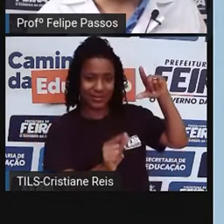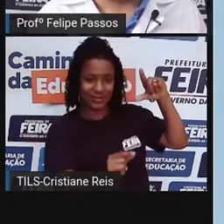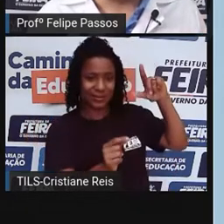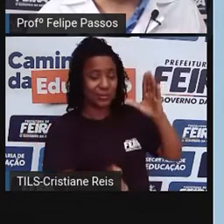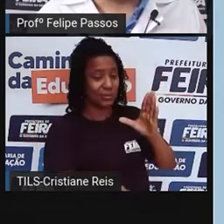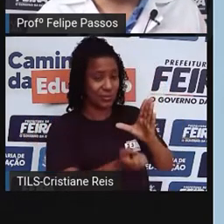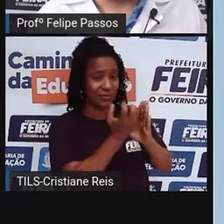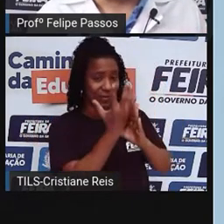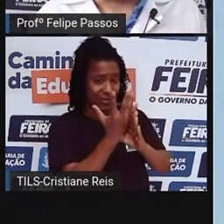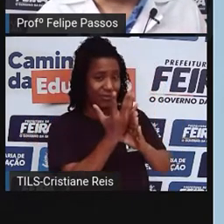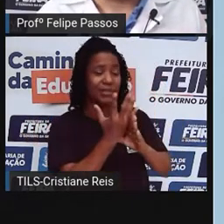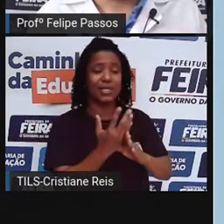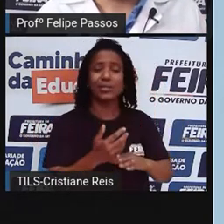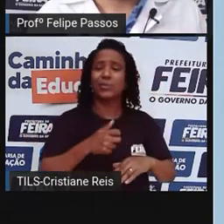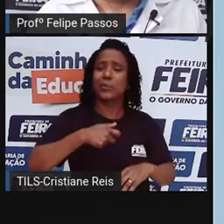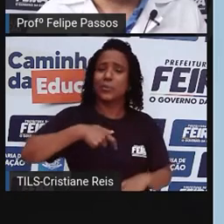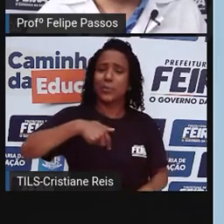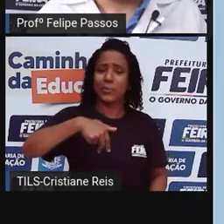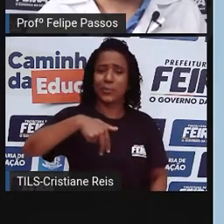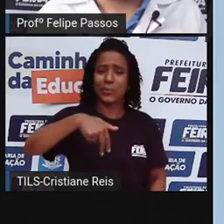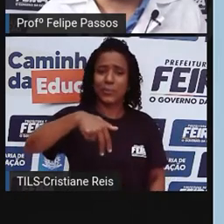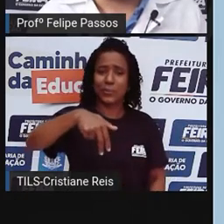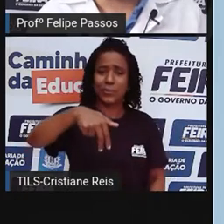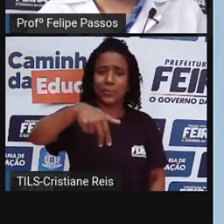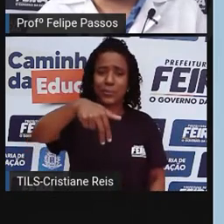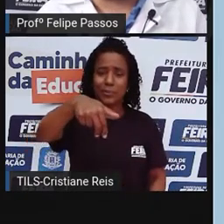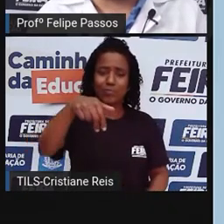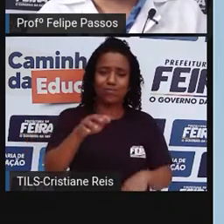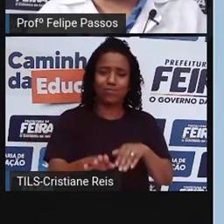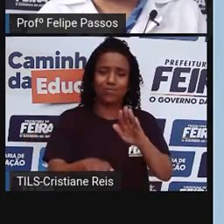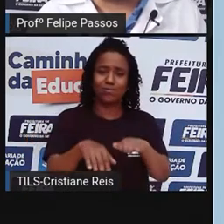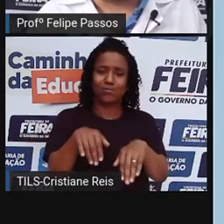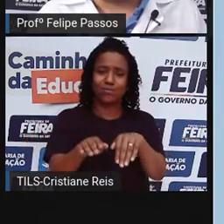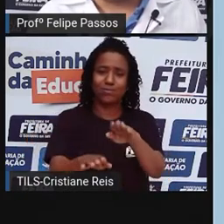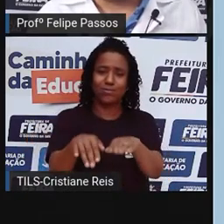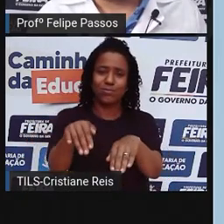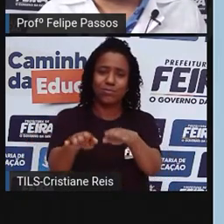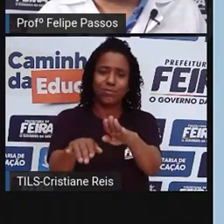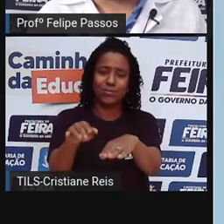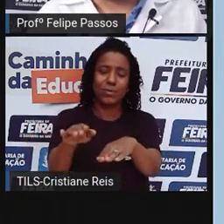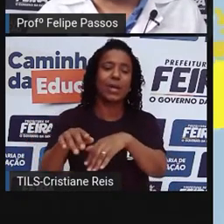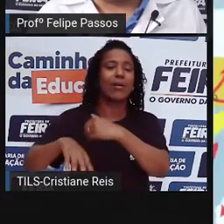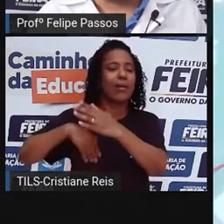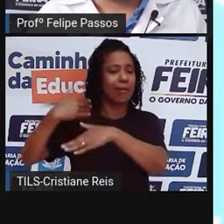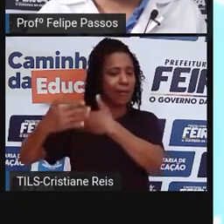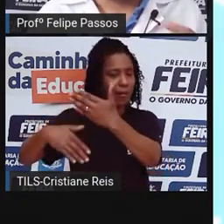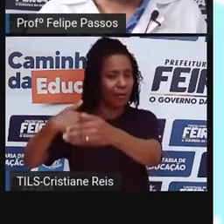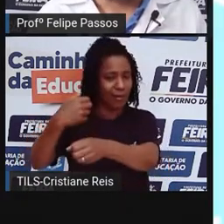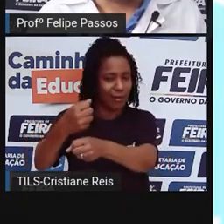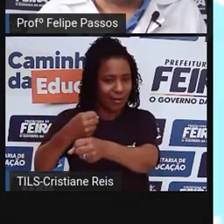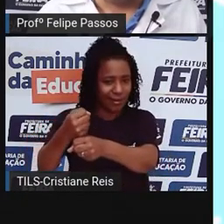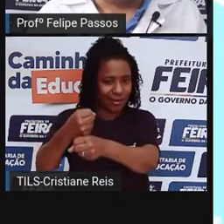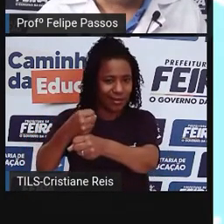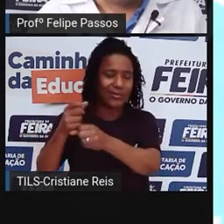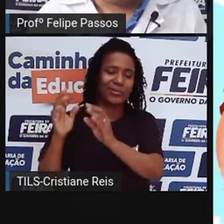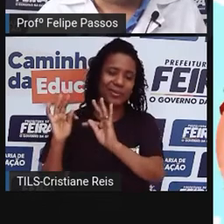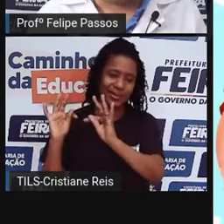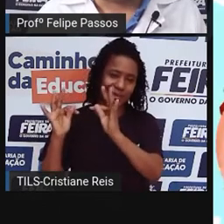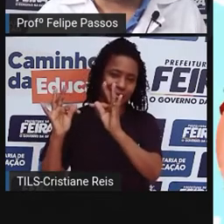pé mesmo, tá? A pés descalços. Algum tempo depois é que a gente veio com essa tecnologia, com essa